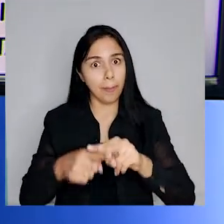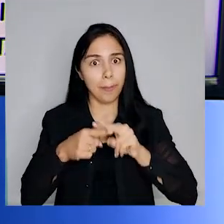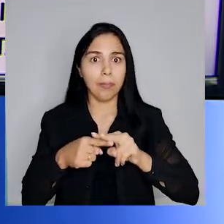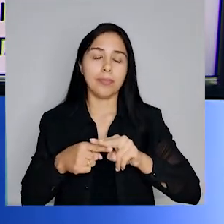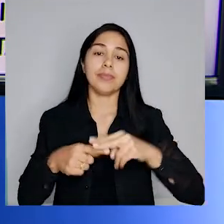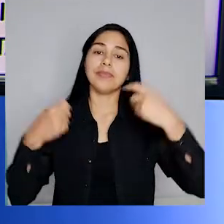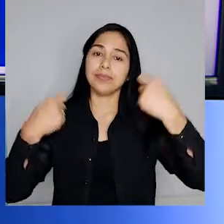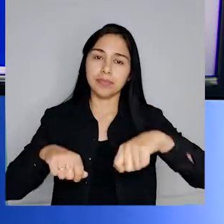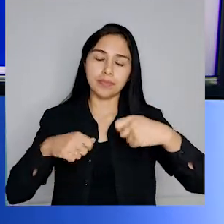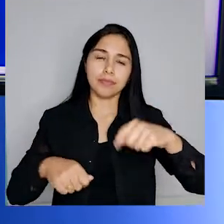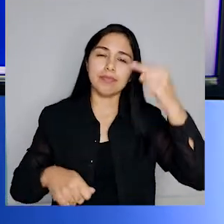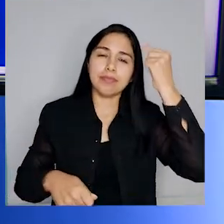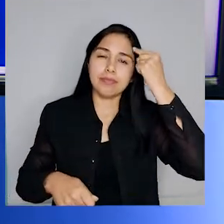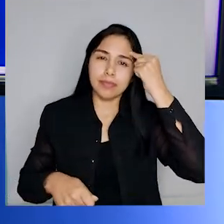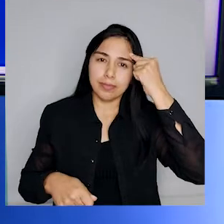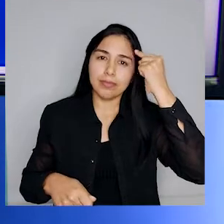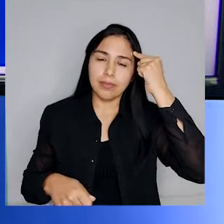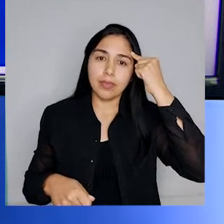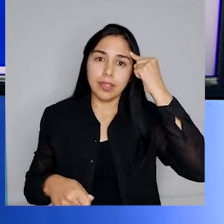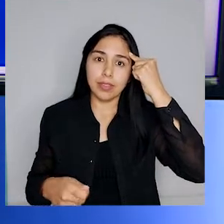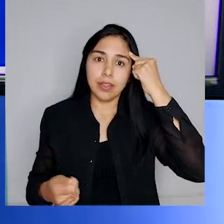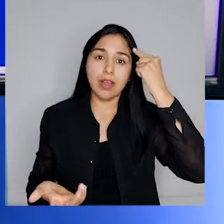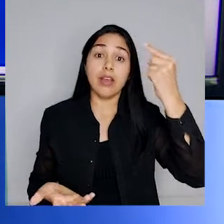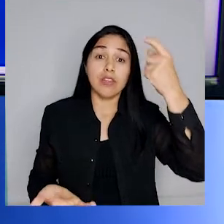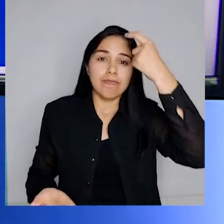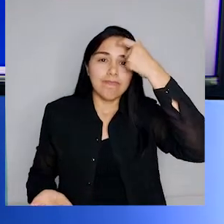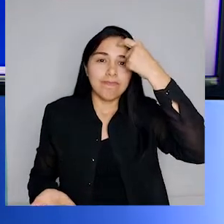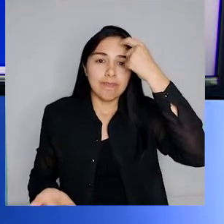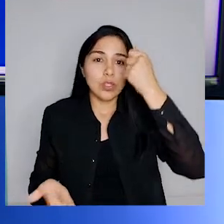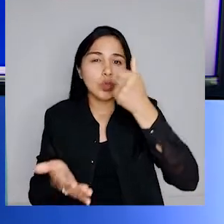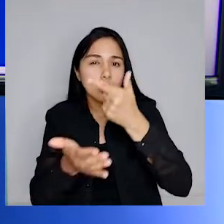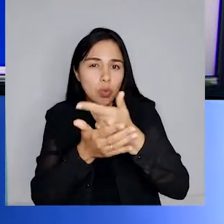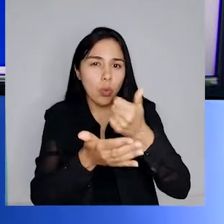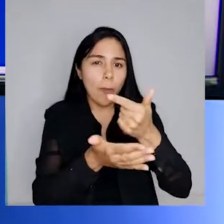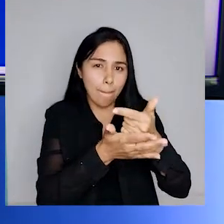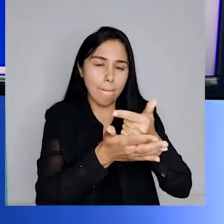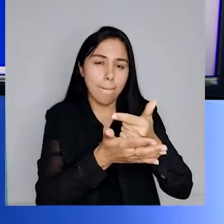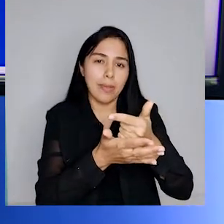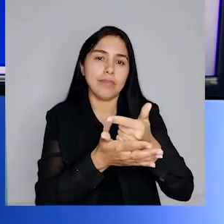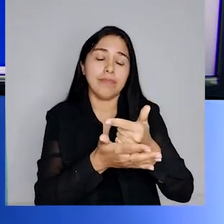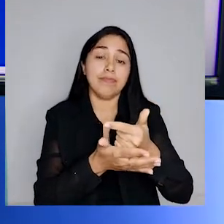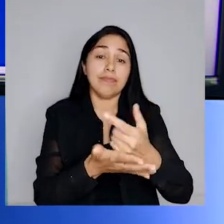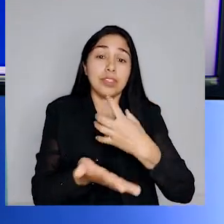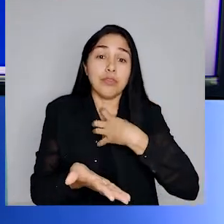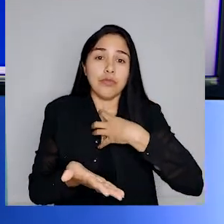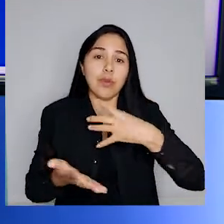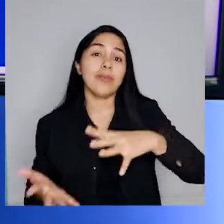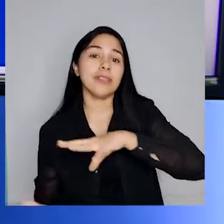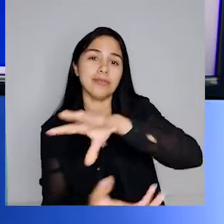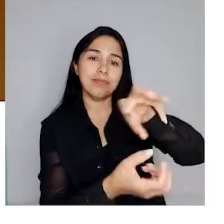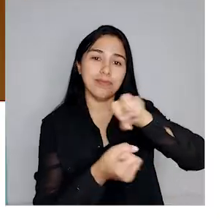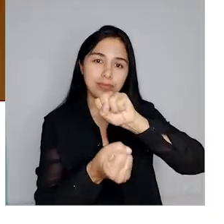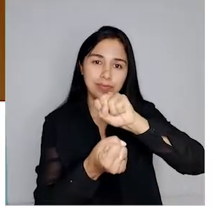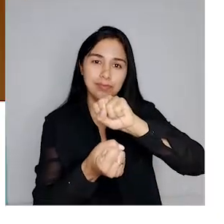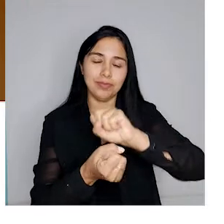necessitamos repensar o consumo, ou seja, devemos consumir de modo sustentável. Outra coisa